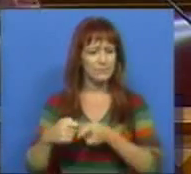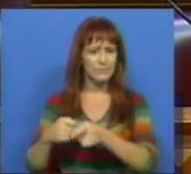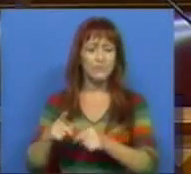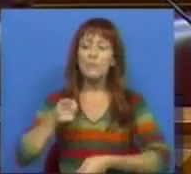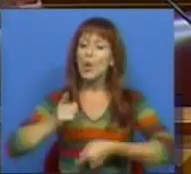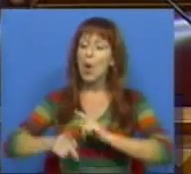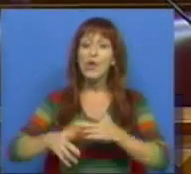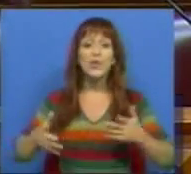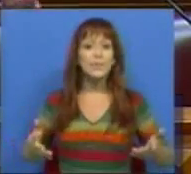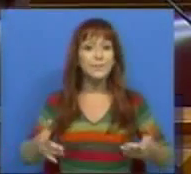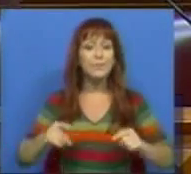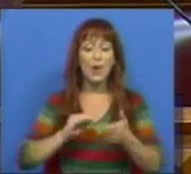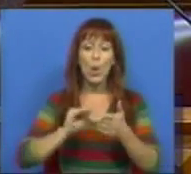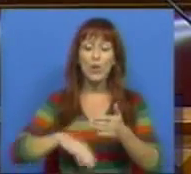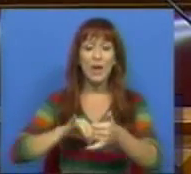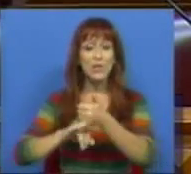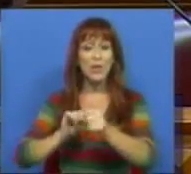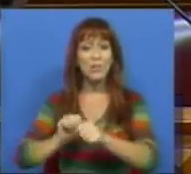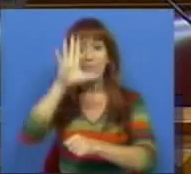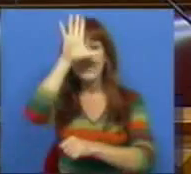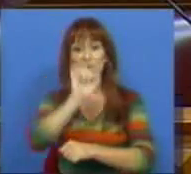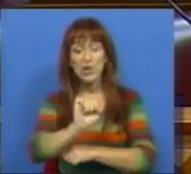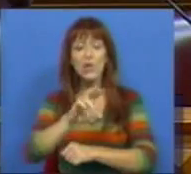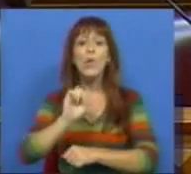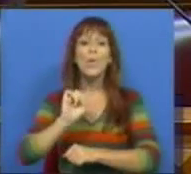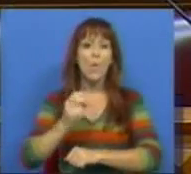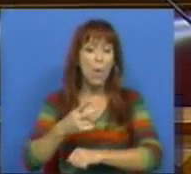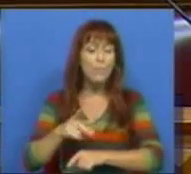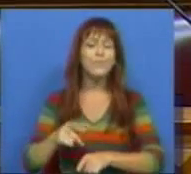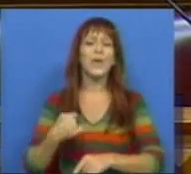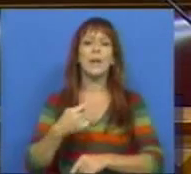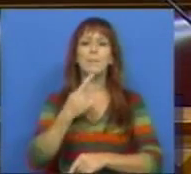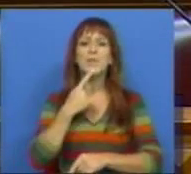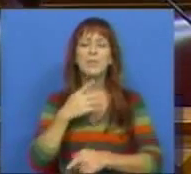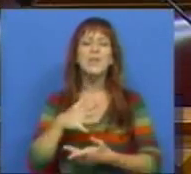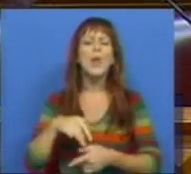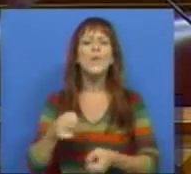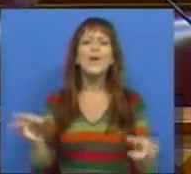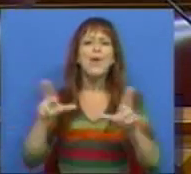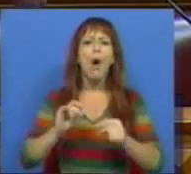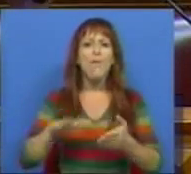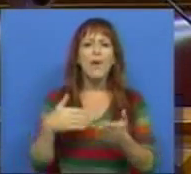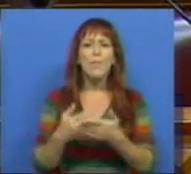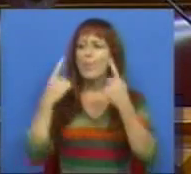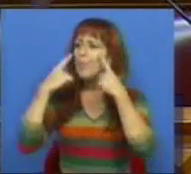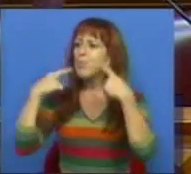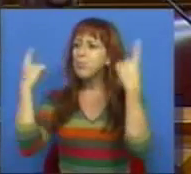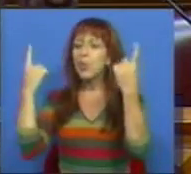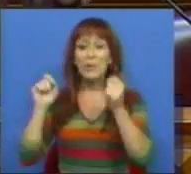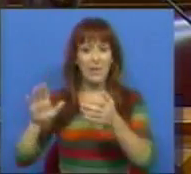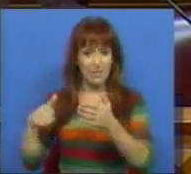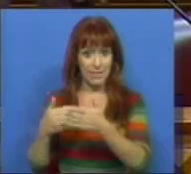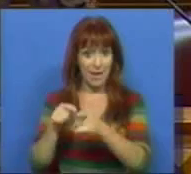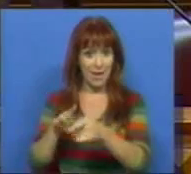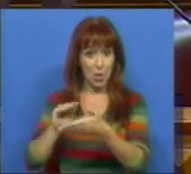aquilo que são contratos de associação do Estado ou seja, perceber onde é que há nova oferta pública que